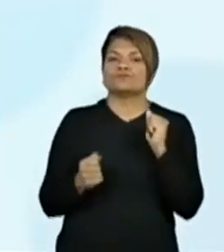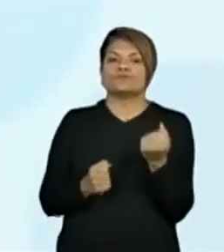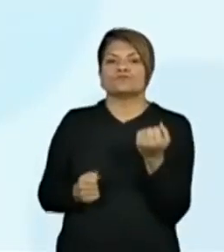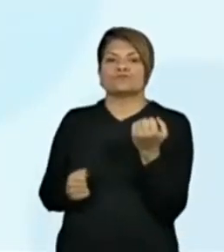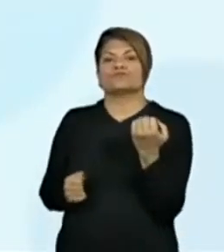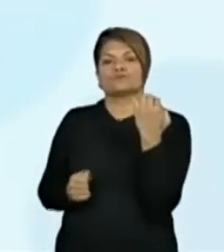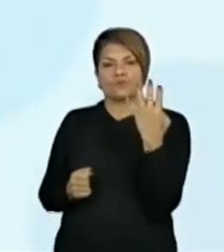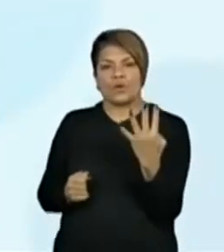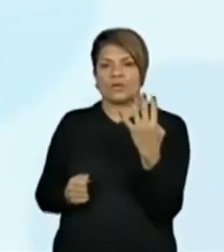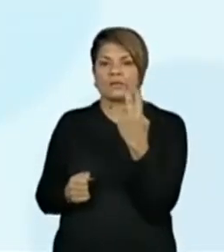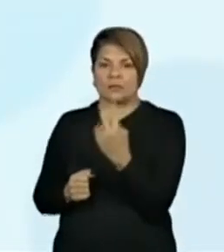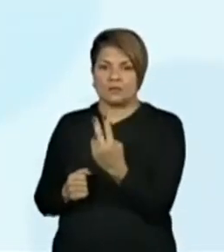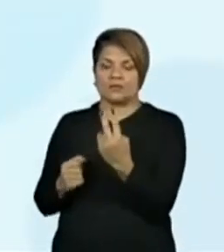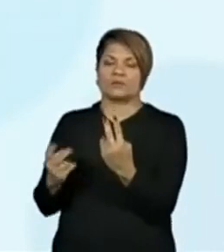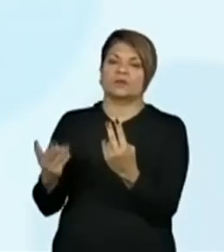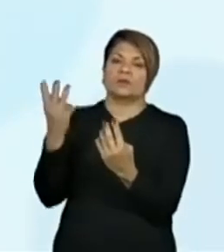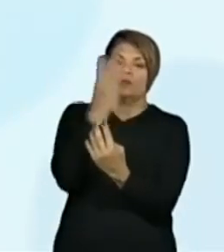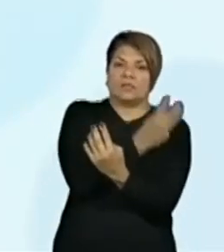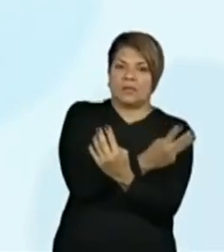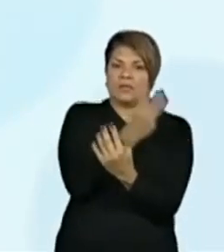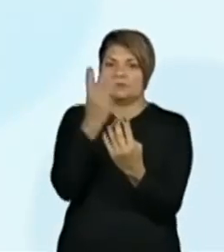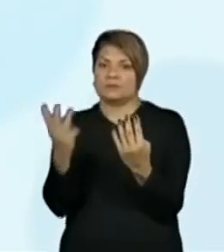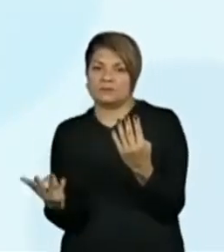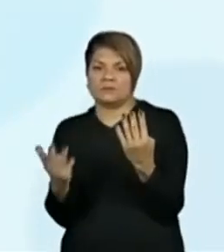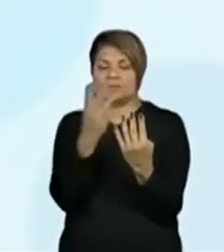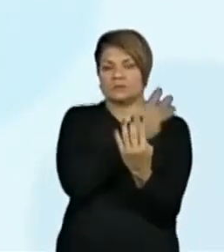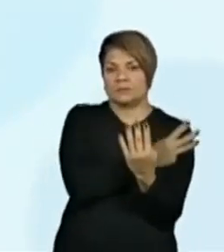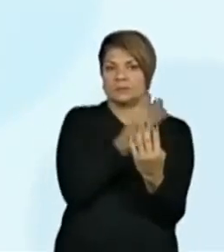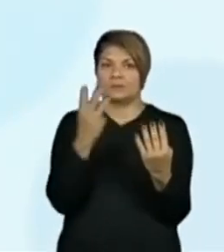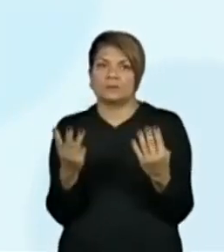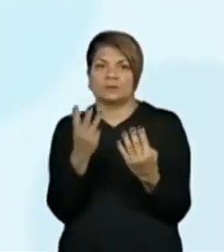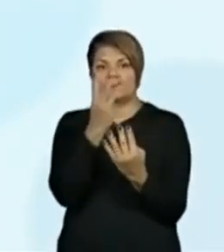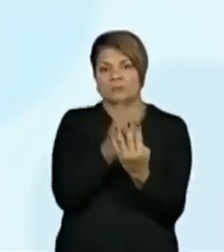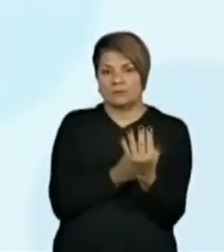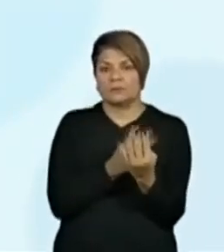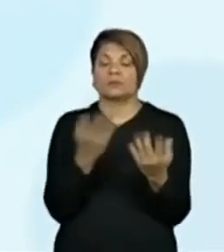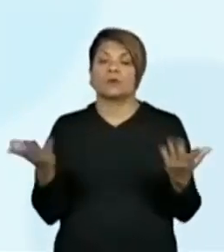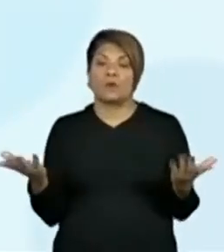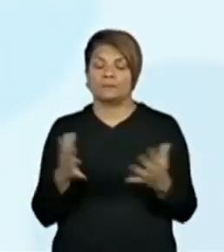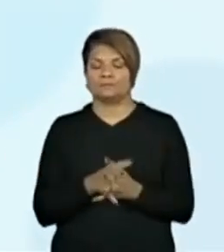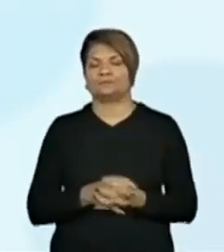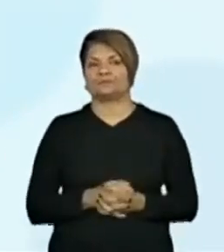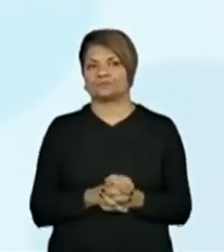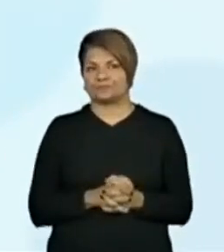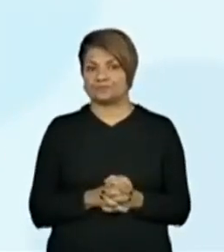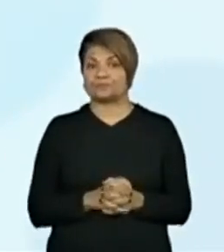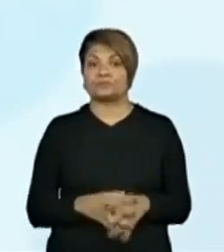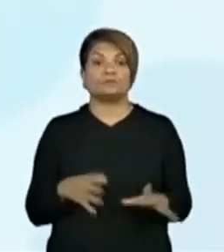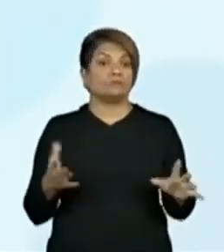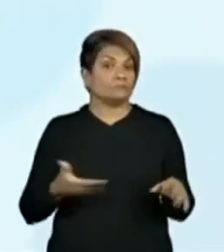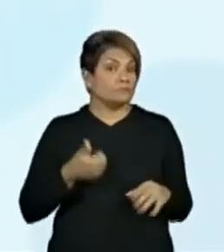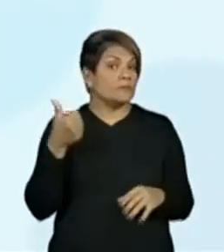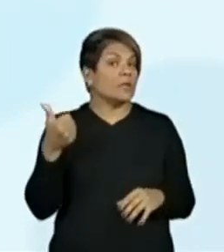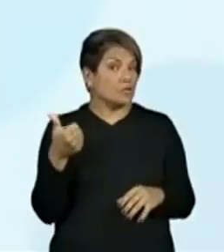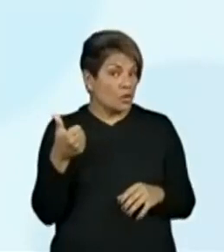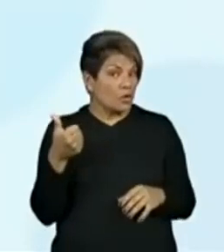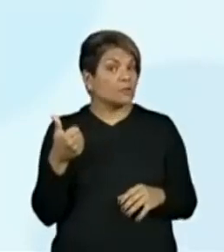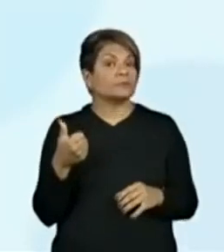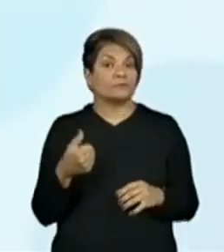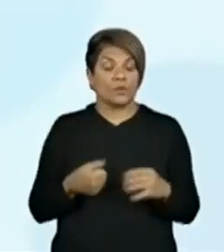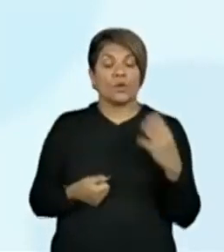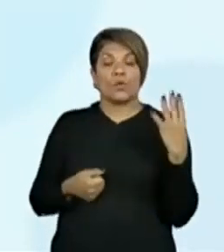no meio ou depois do número 42? A melhor escolha, professora, é colocar o 3 no meio.